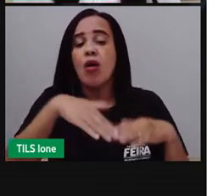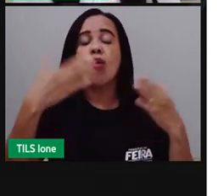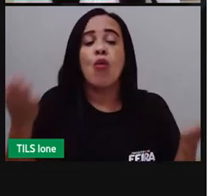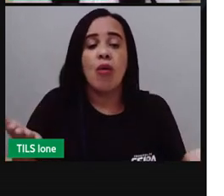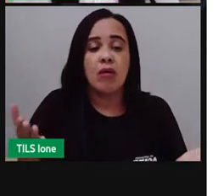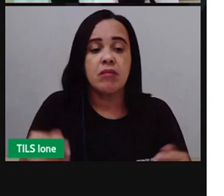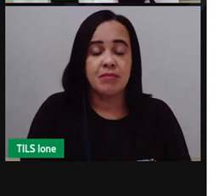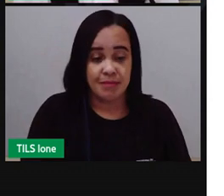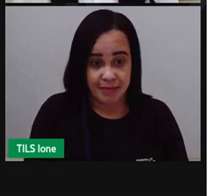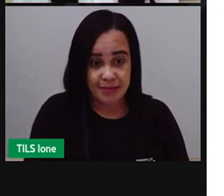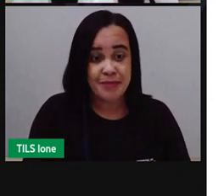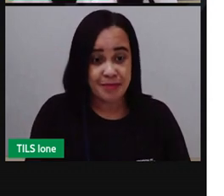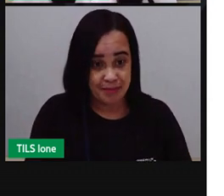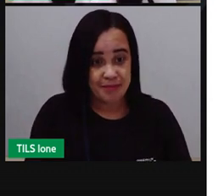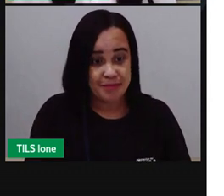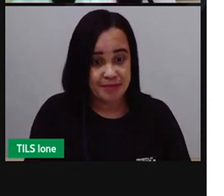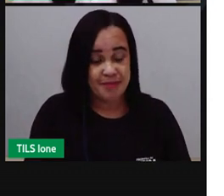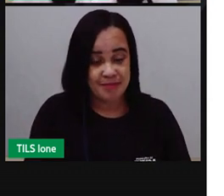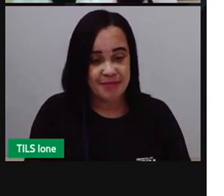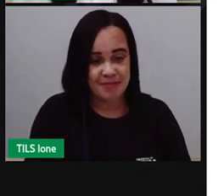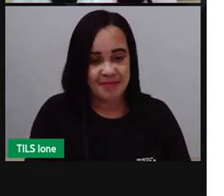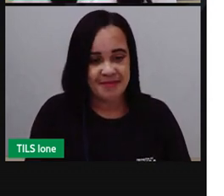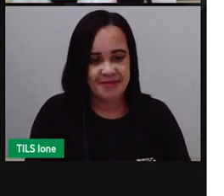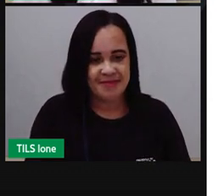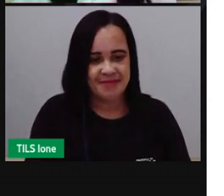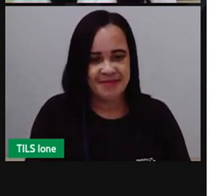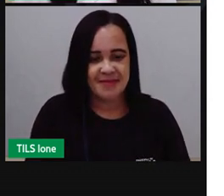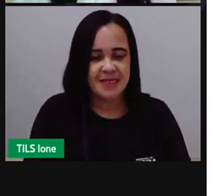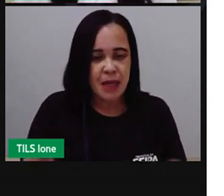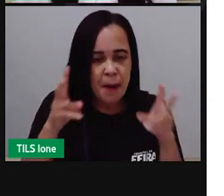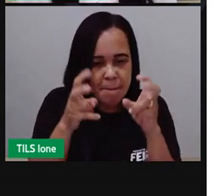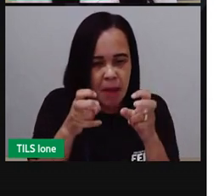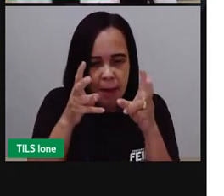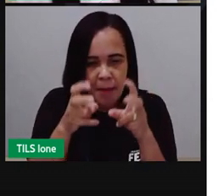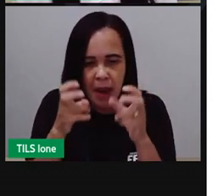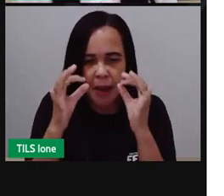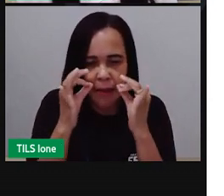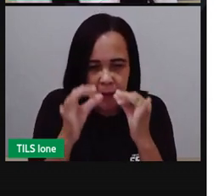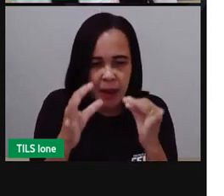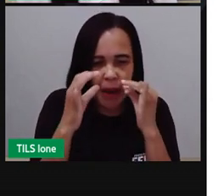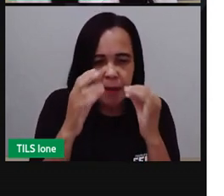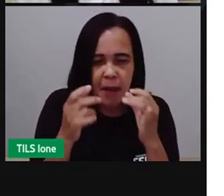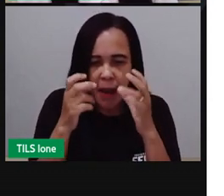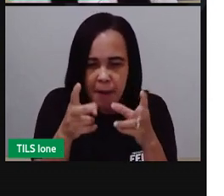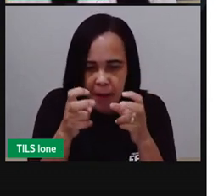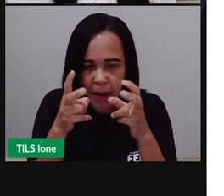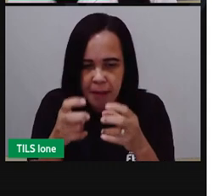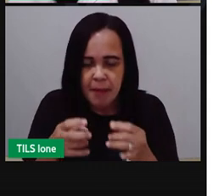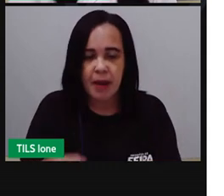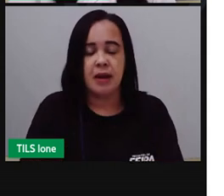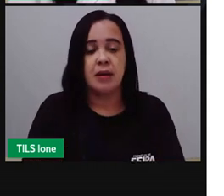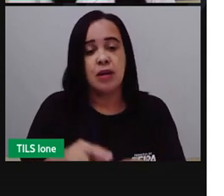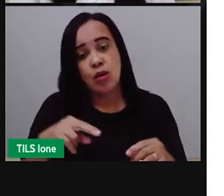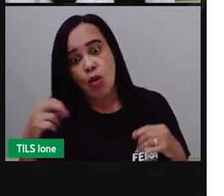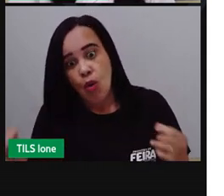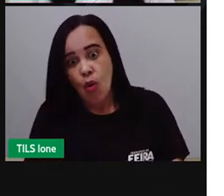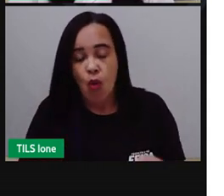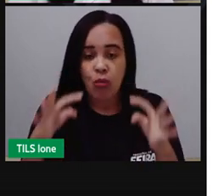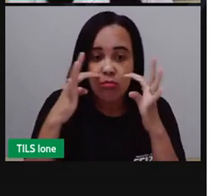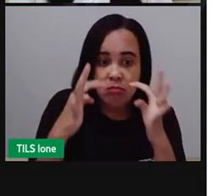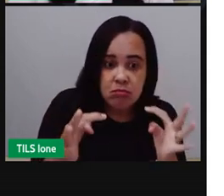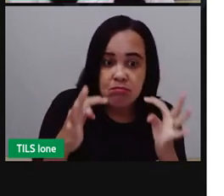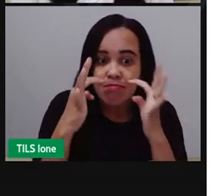pois é você consegue fazer essa leitura rápida e identificar justamente porque